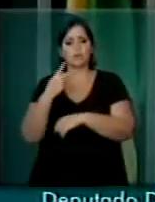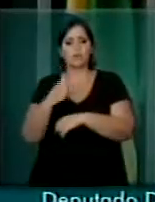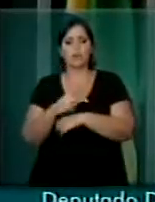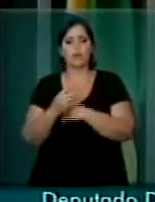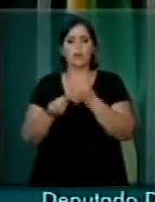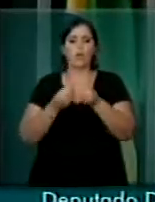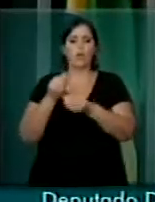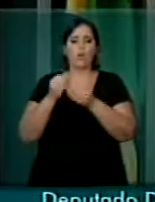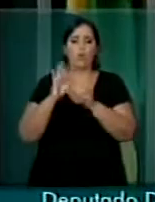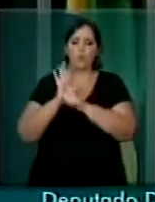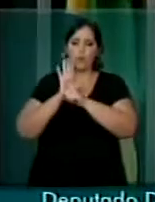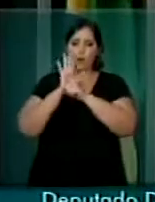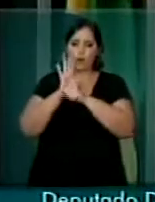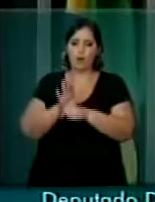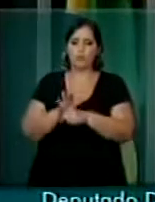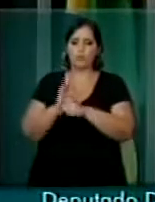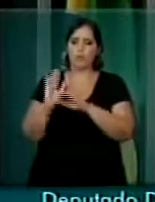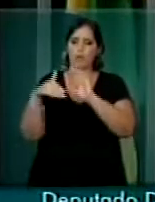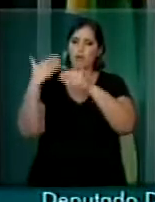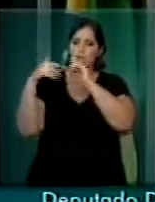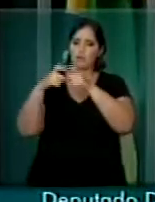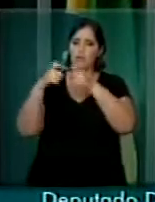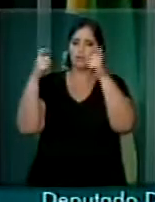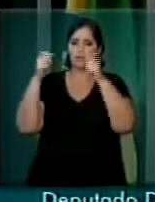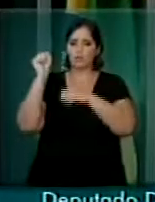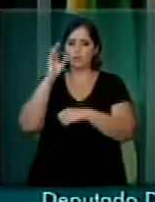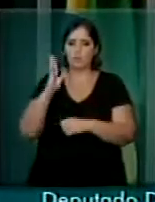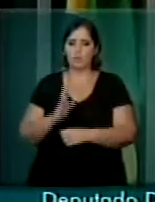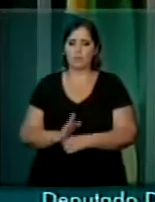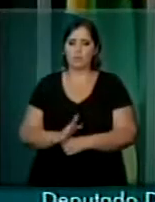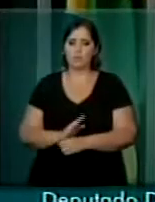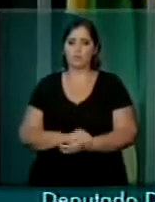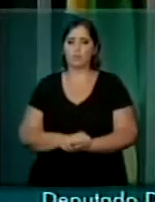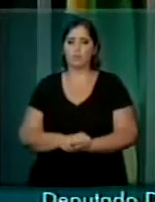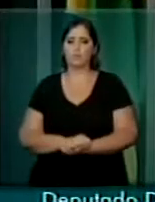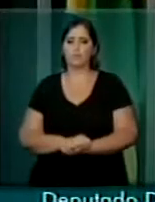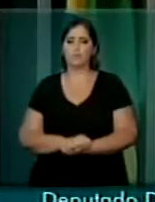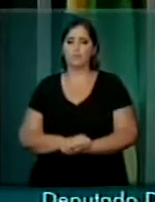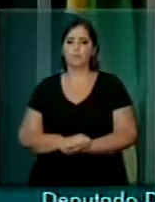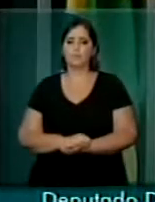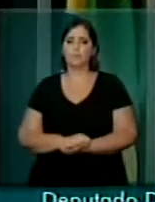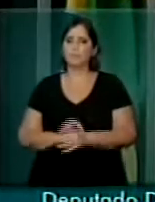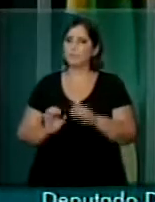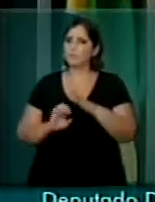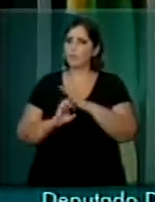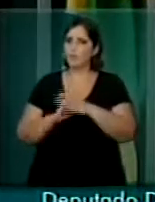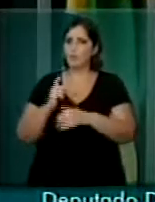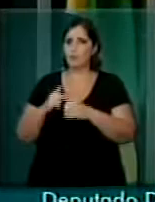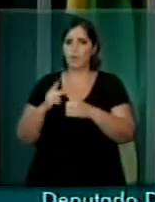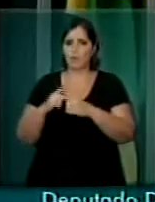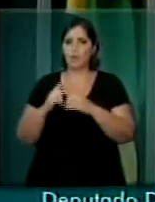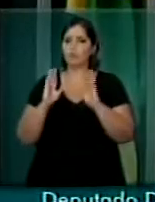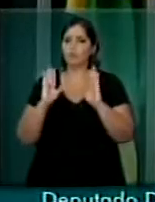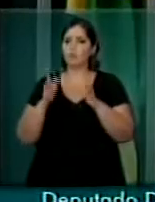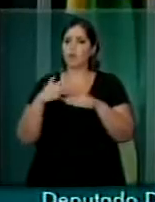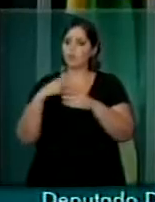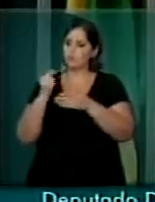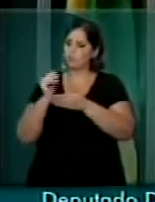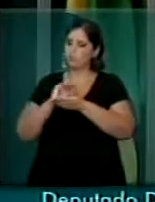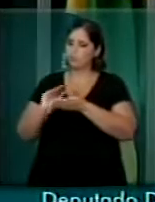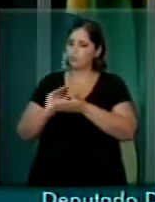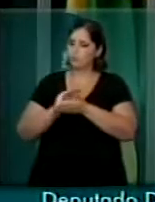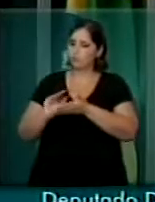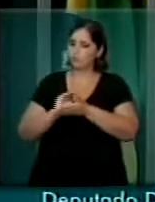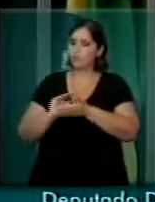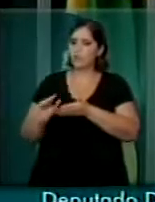de contribuir para o crescimento do Brasil. A Petrobras está investindo